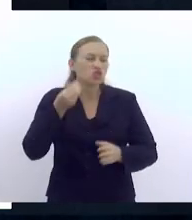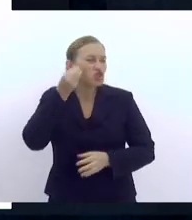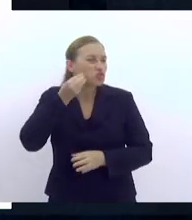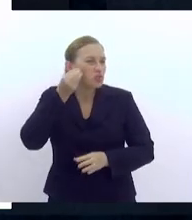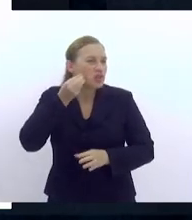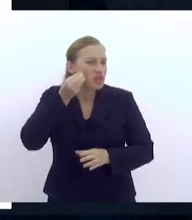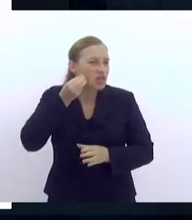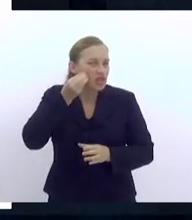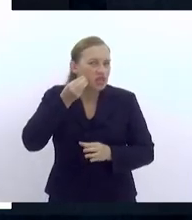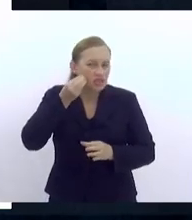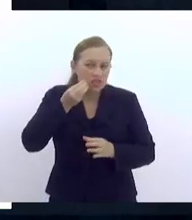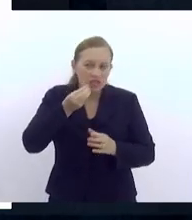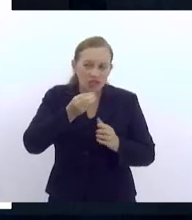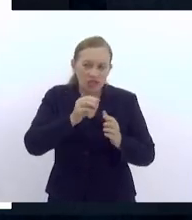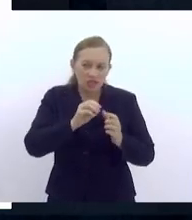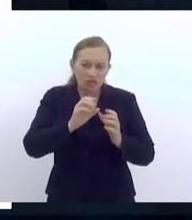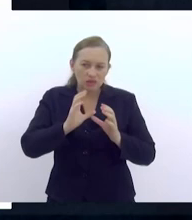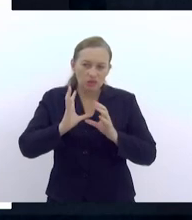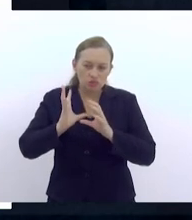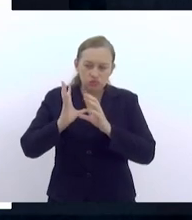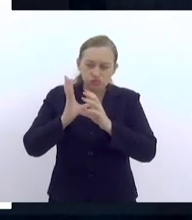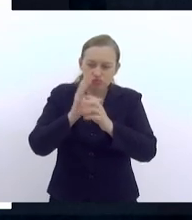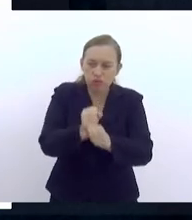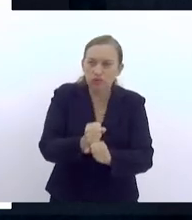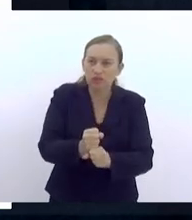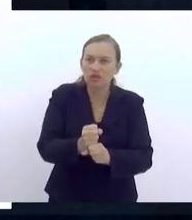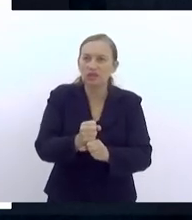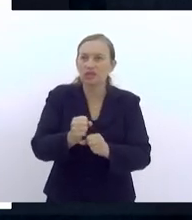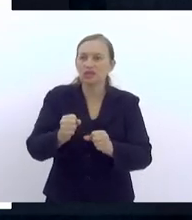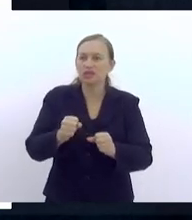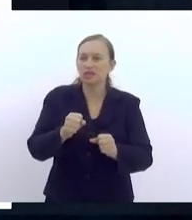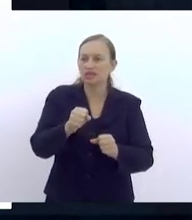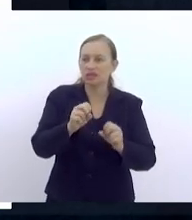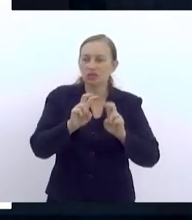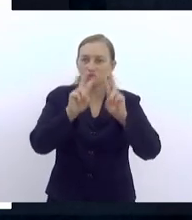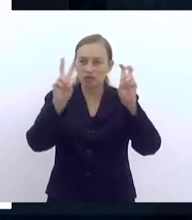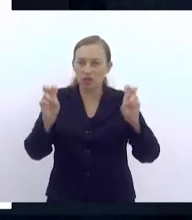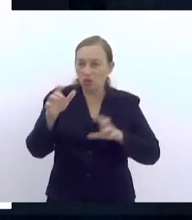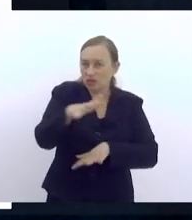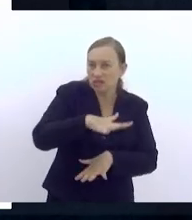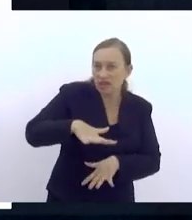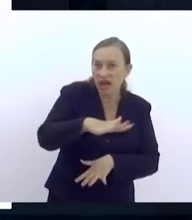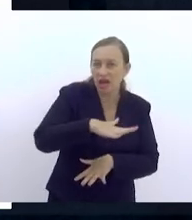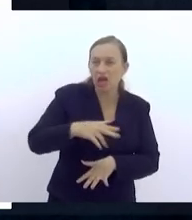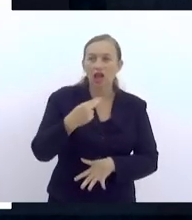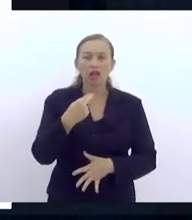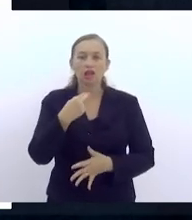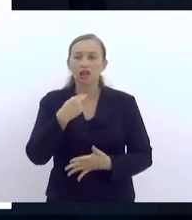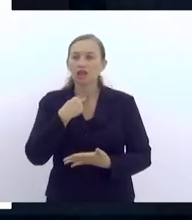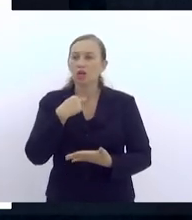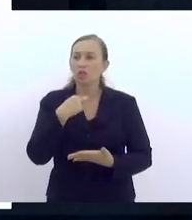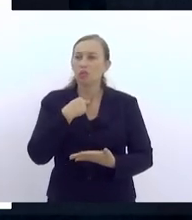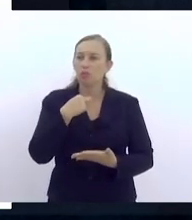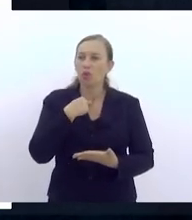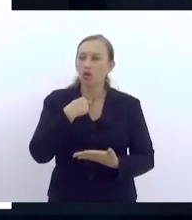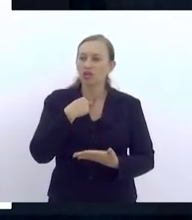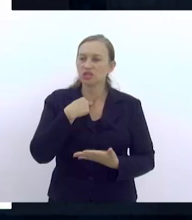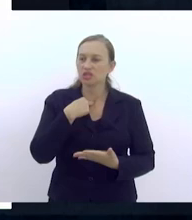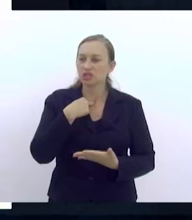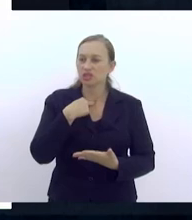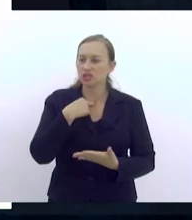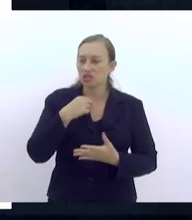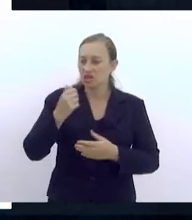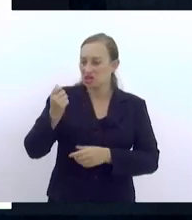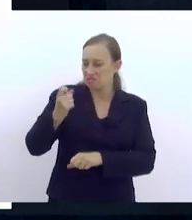acumuladas nessa área. A gente não pode, hoje, incorrer ao beneplácito da ignorância, no